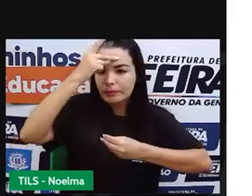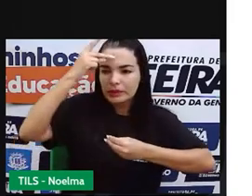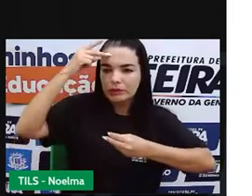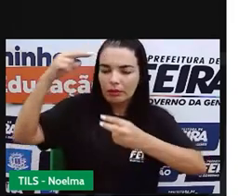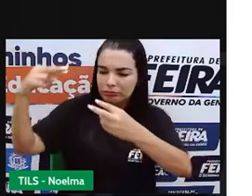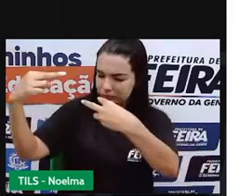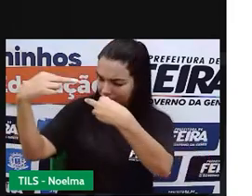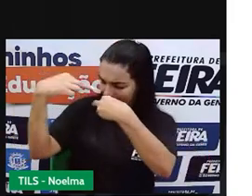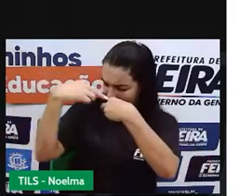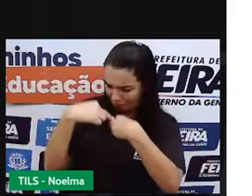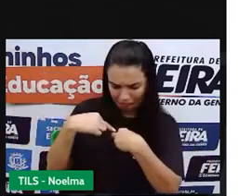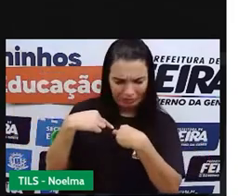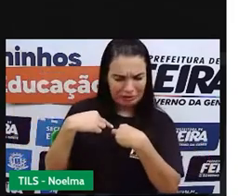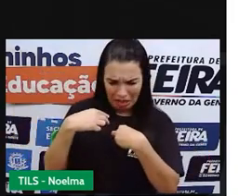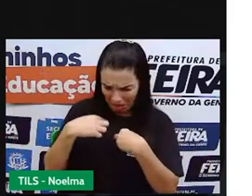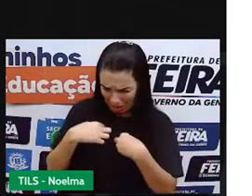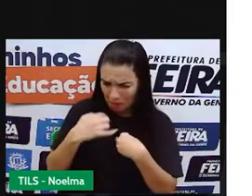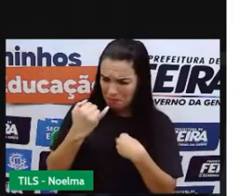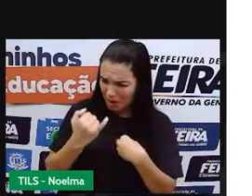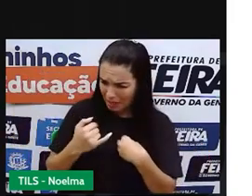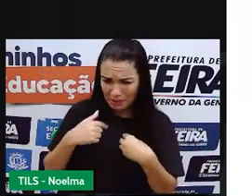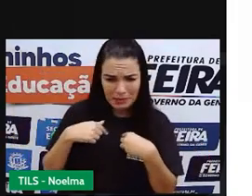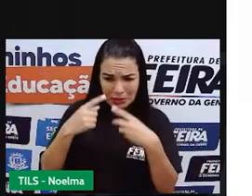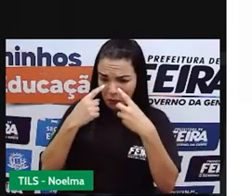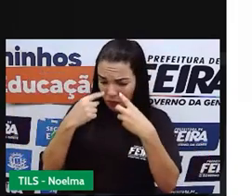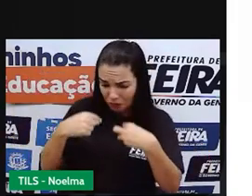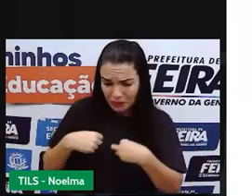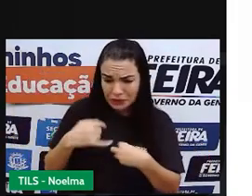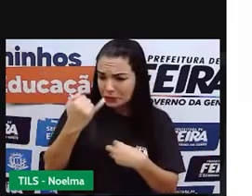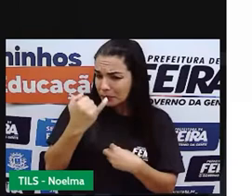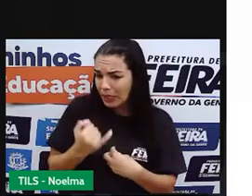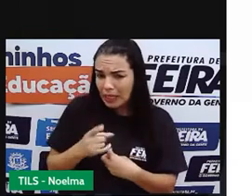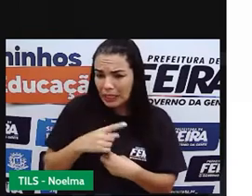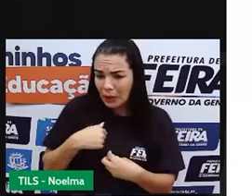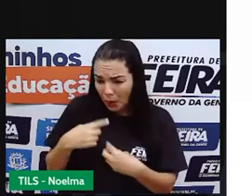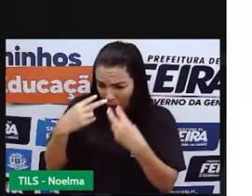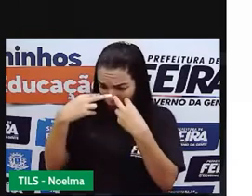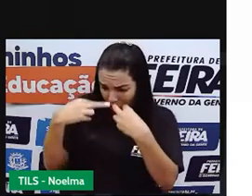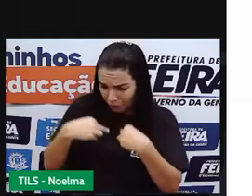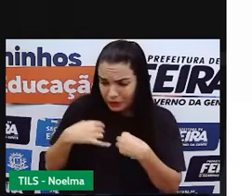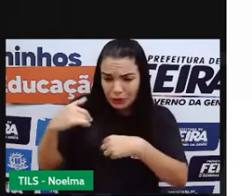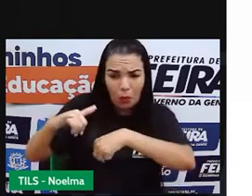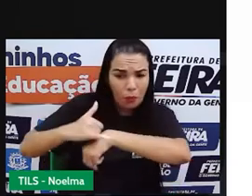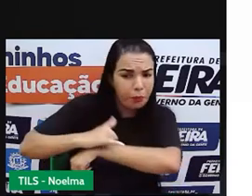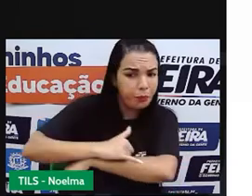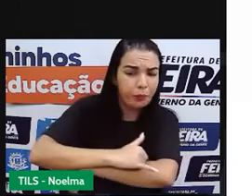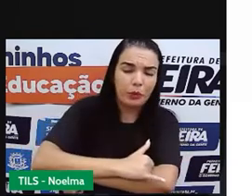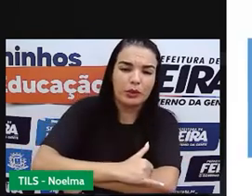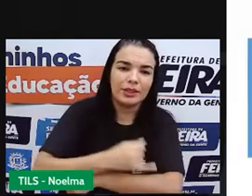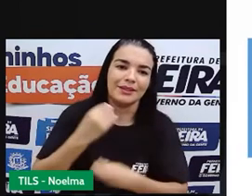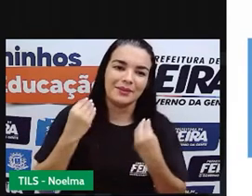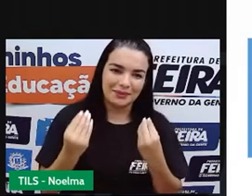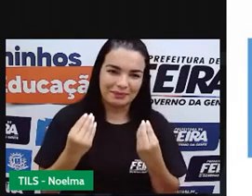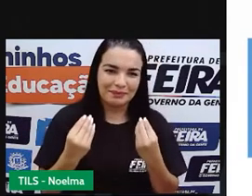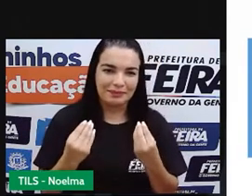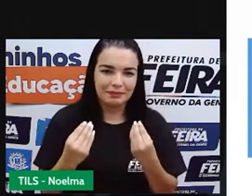e fatores fisiológicos também, que seria do funcionamento aí do seu próprio organismo.